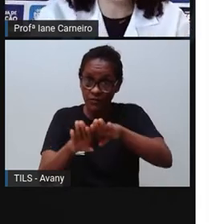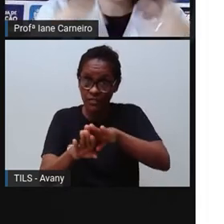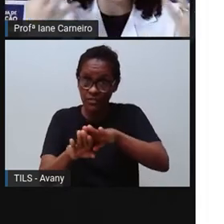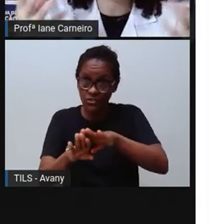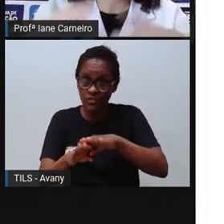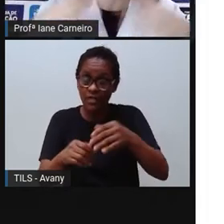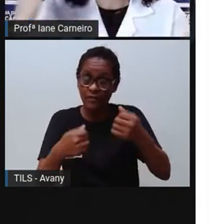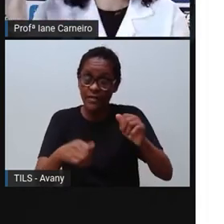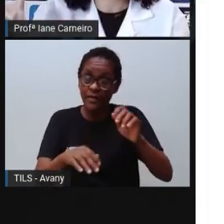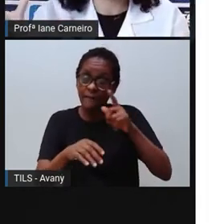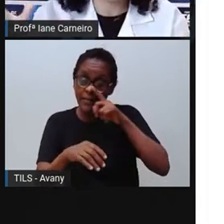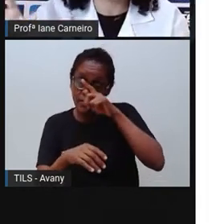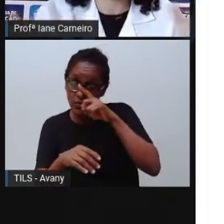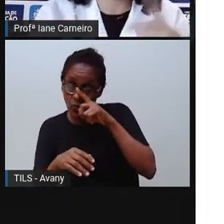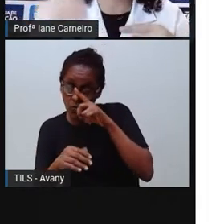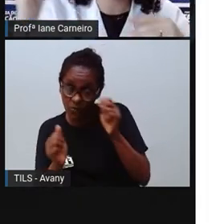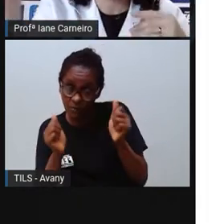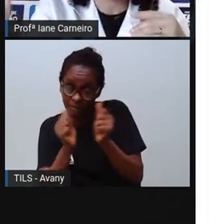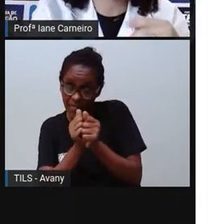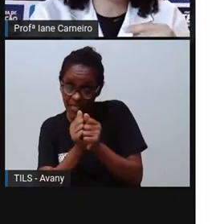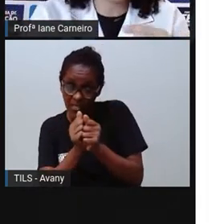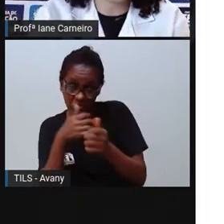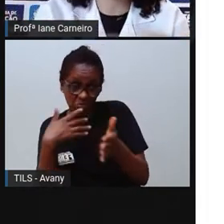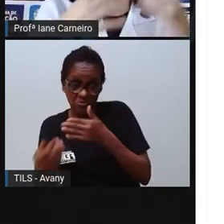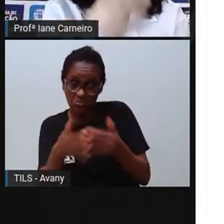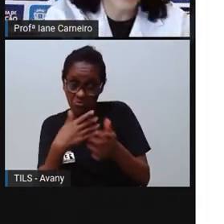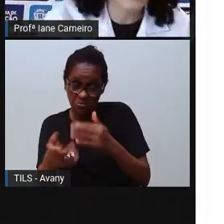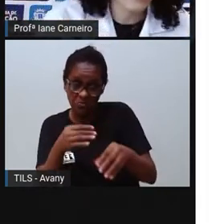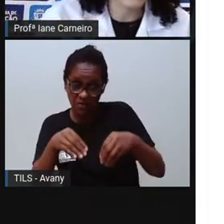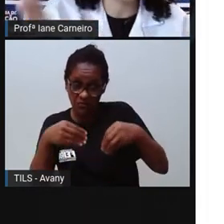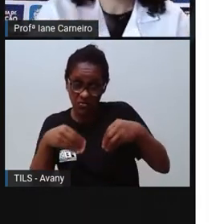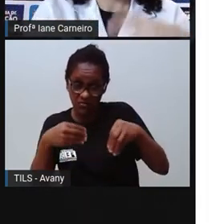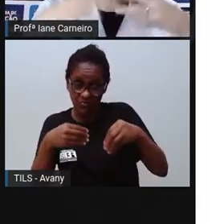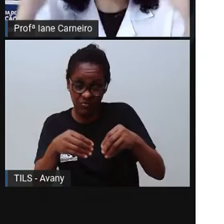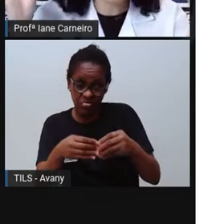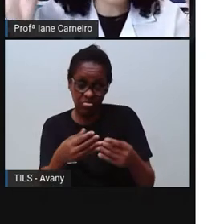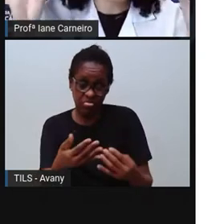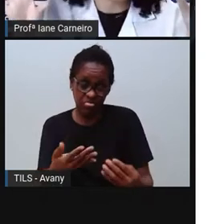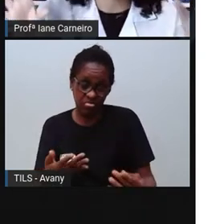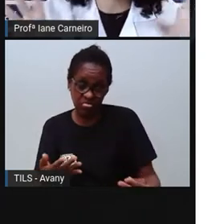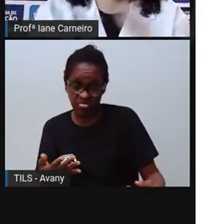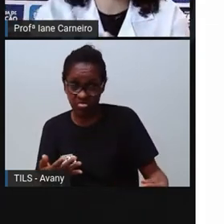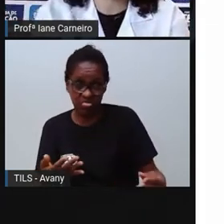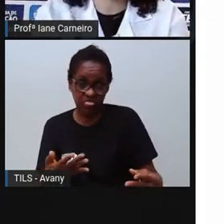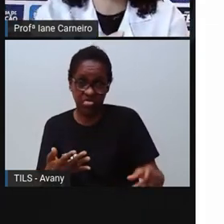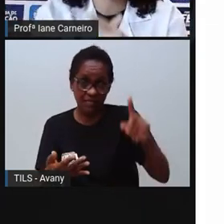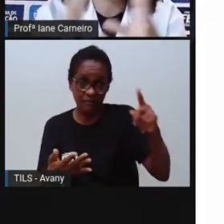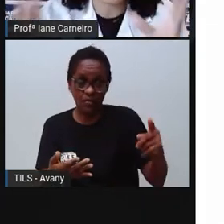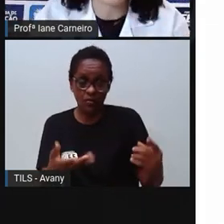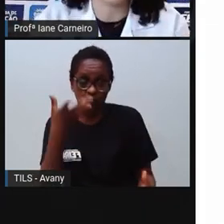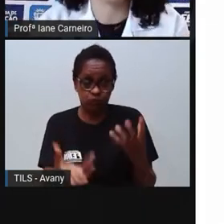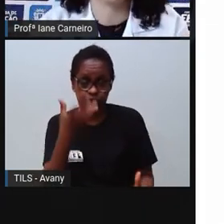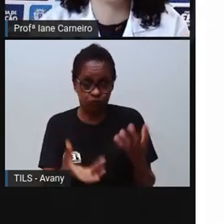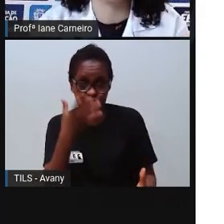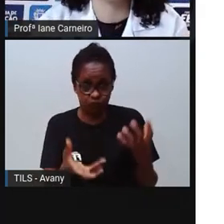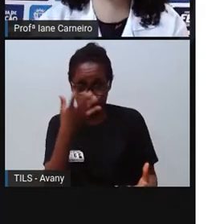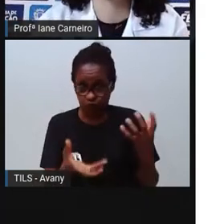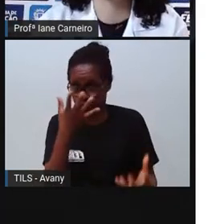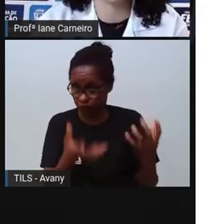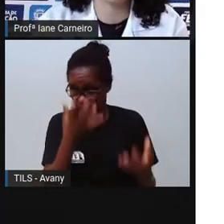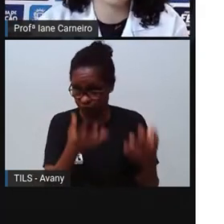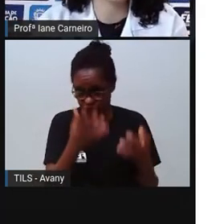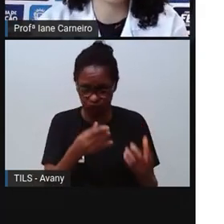perto, porque pode acontecer alguma coisa, né, pode esse plástico derreter, pode provocar, né, pode mudar o